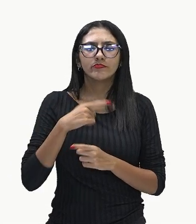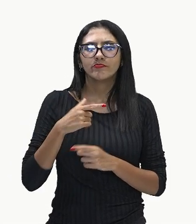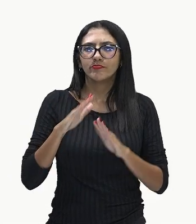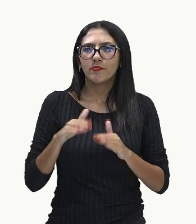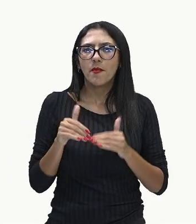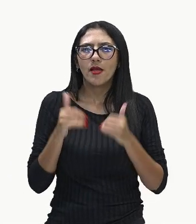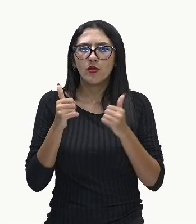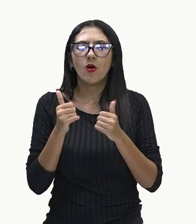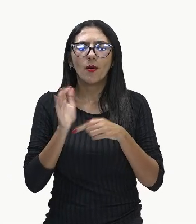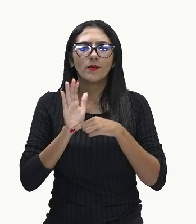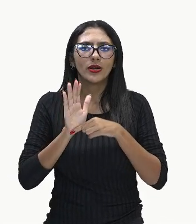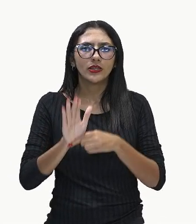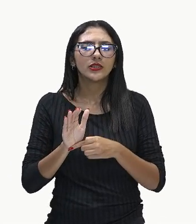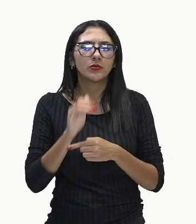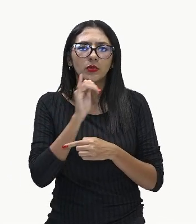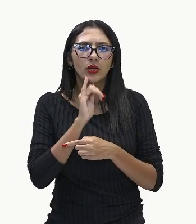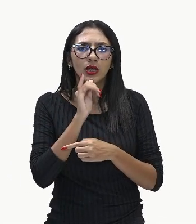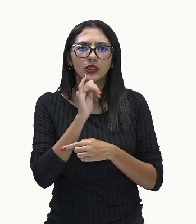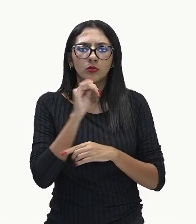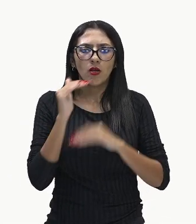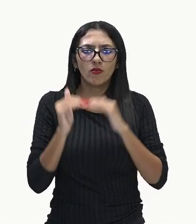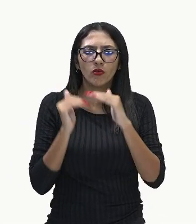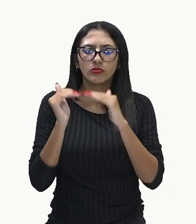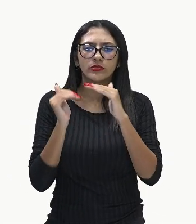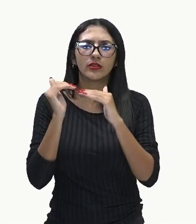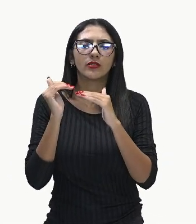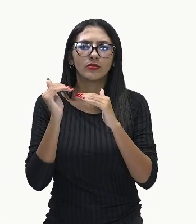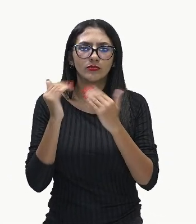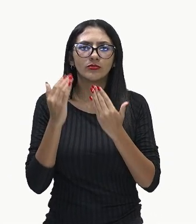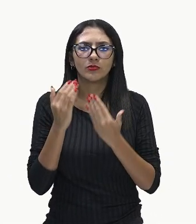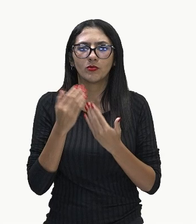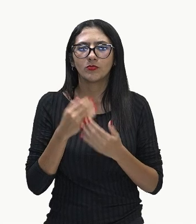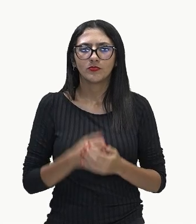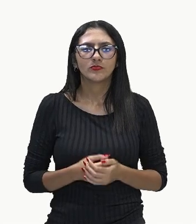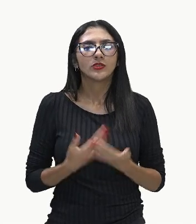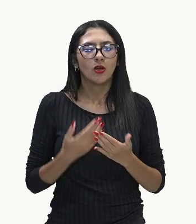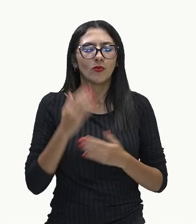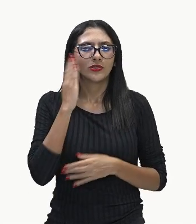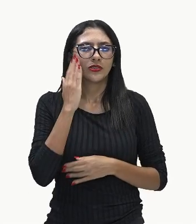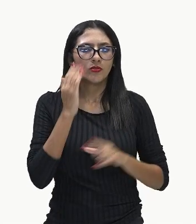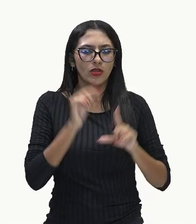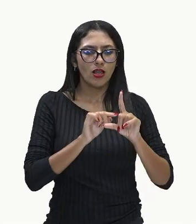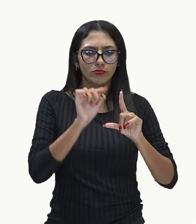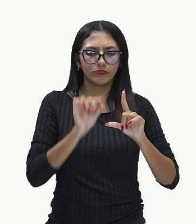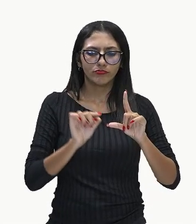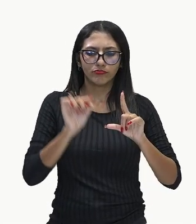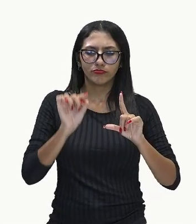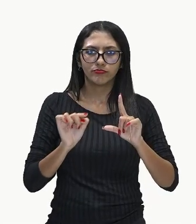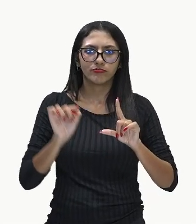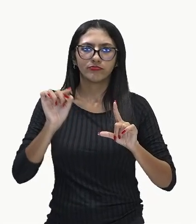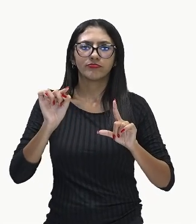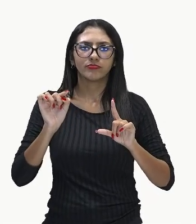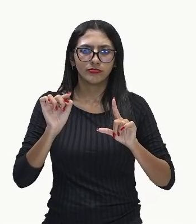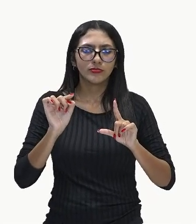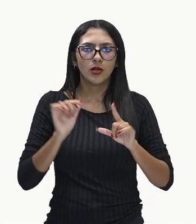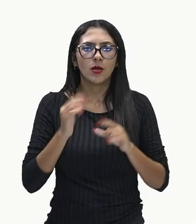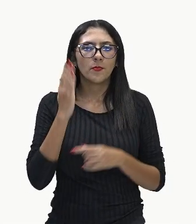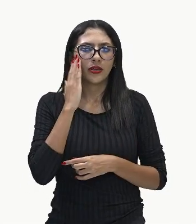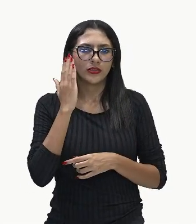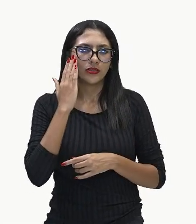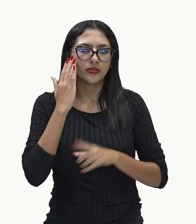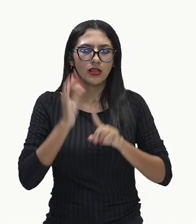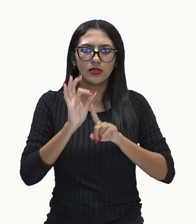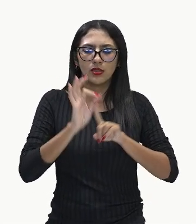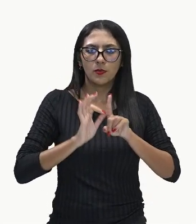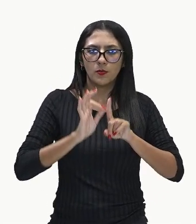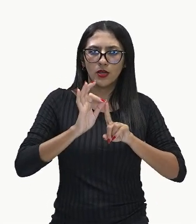evolução, né? A gente viu lá que era o gráfico de linhas. Então, aqui a evolução das temperaturas médias ao